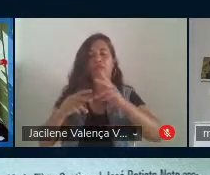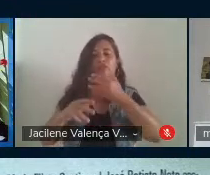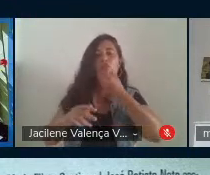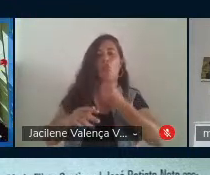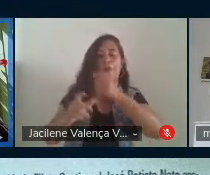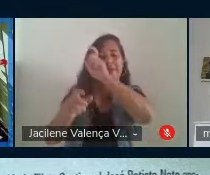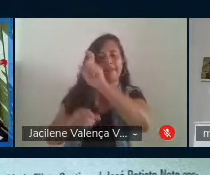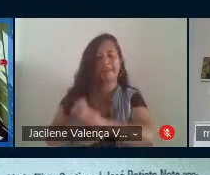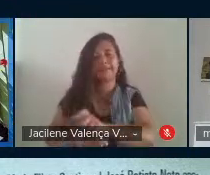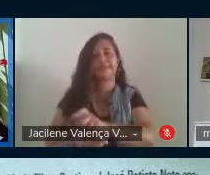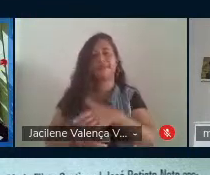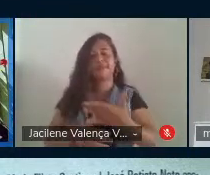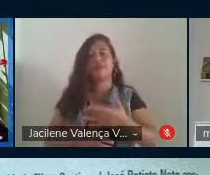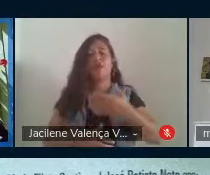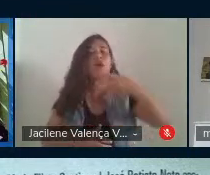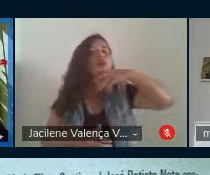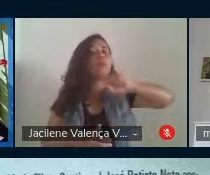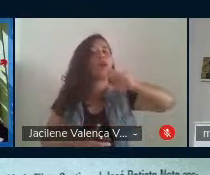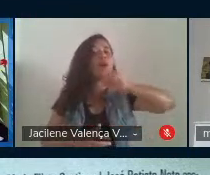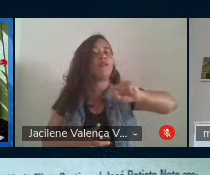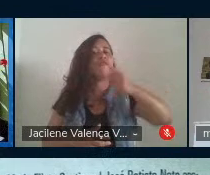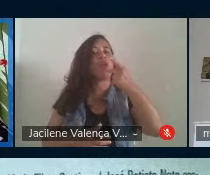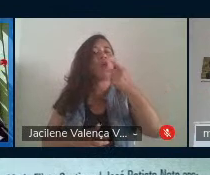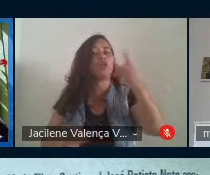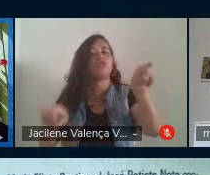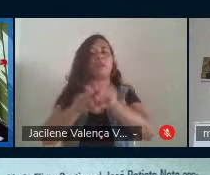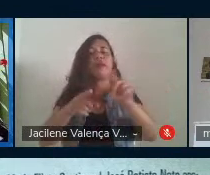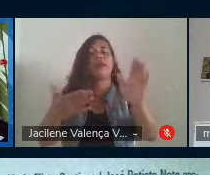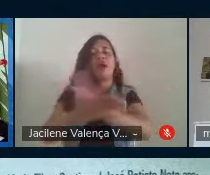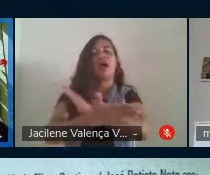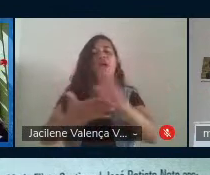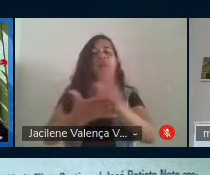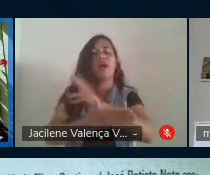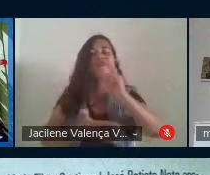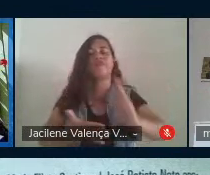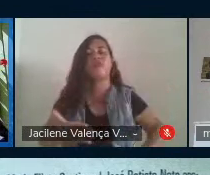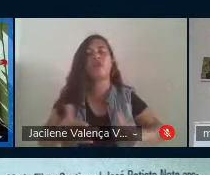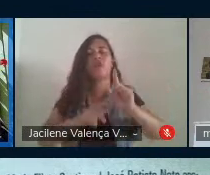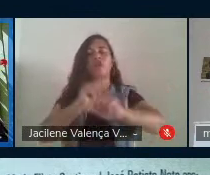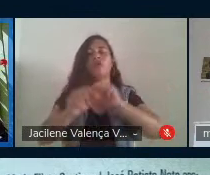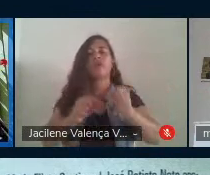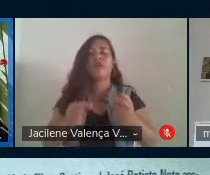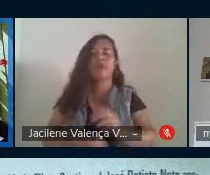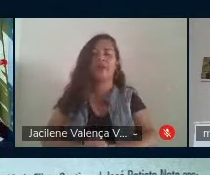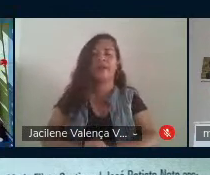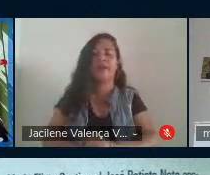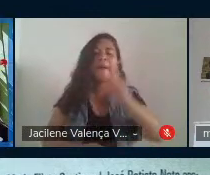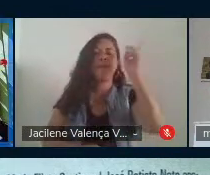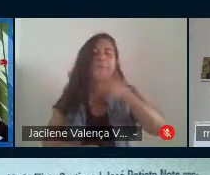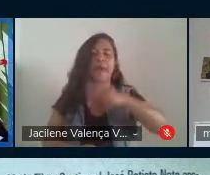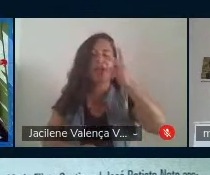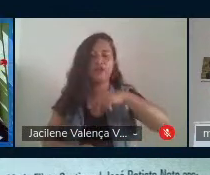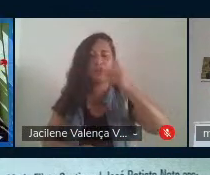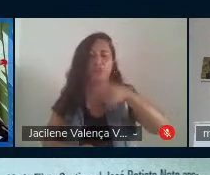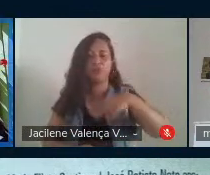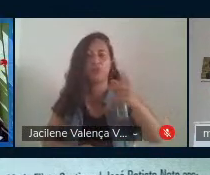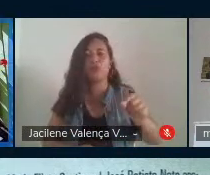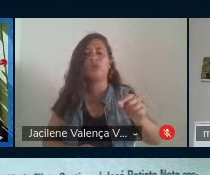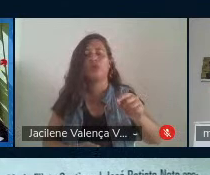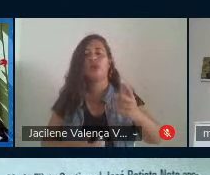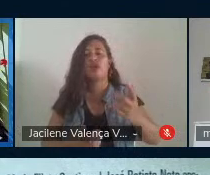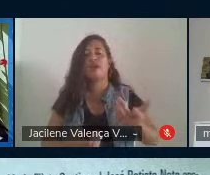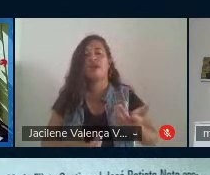Freire afirmou também algumas vezes que é mesmo nas situações